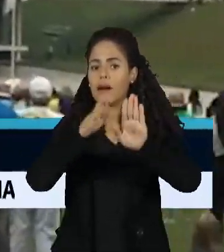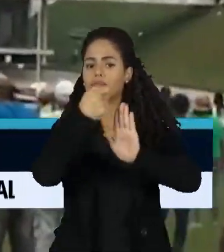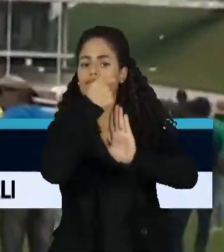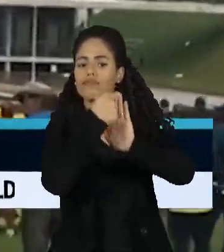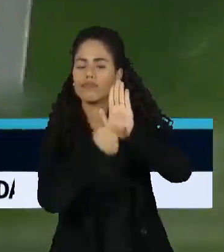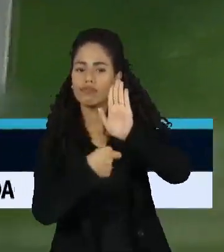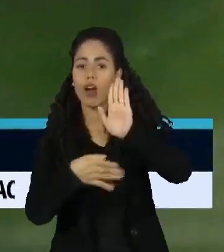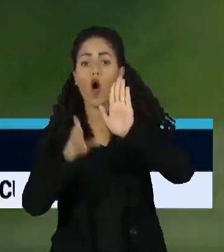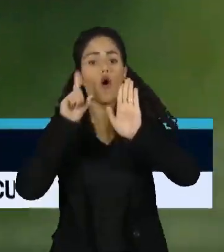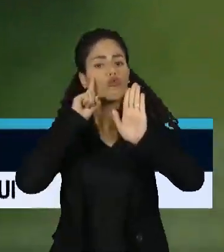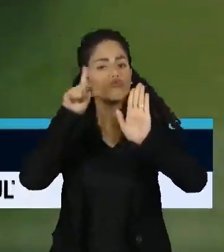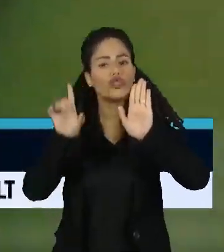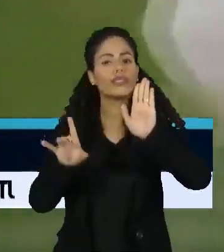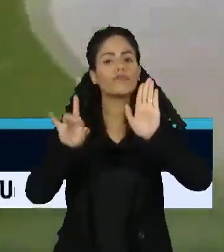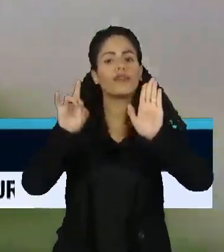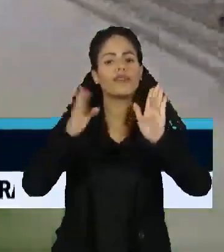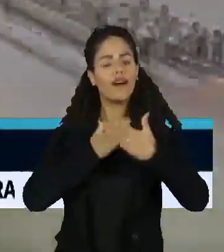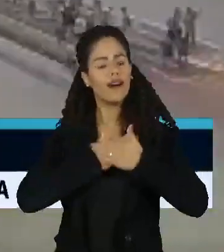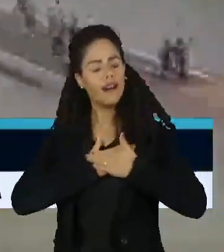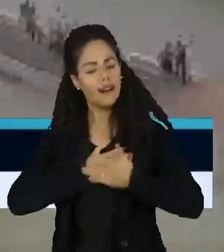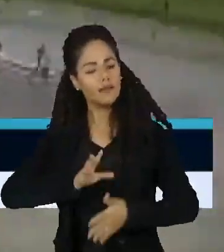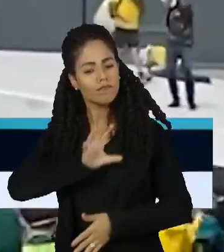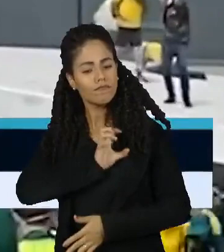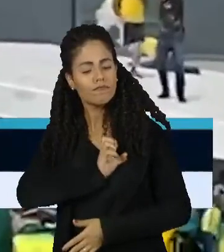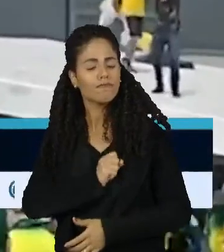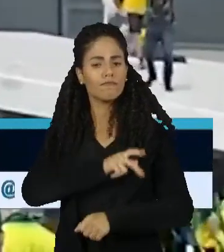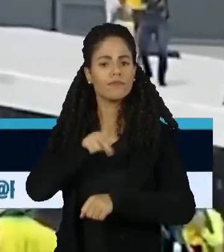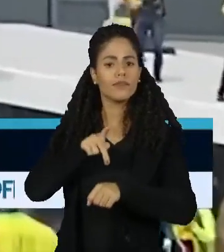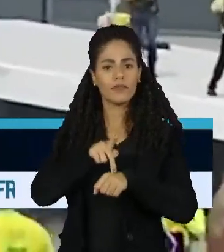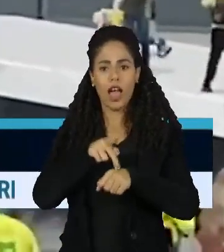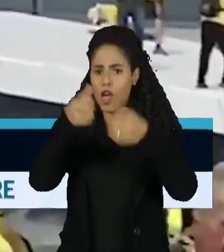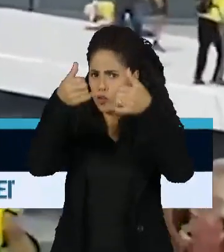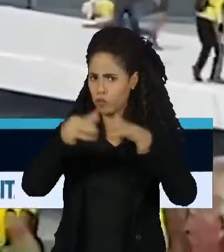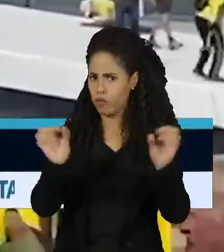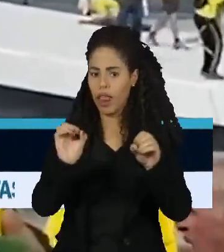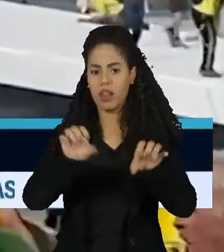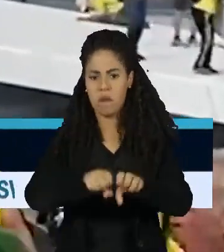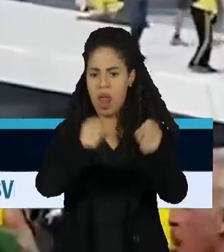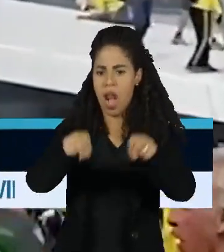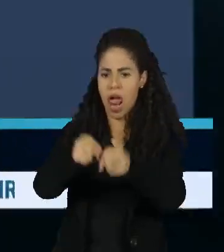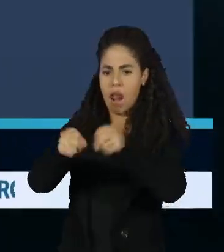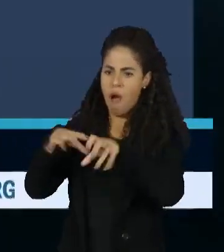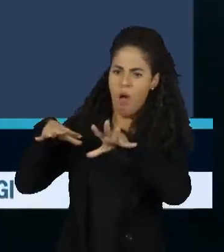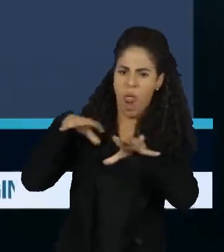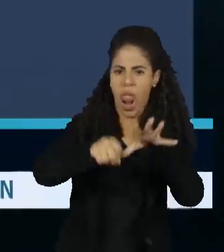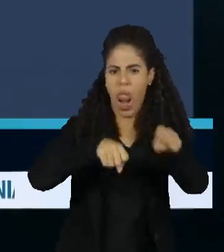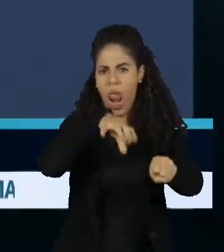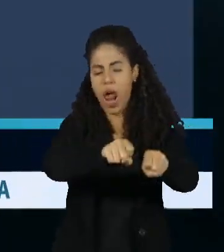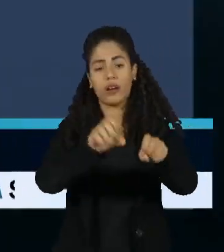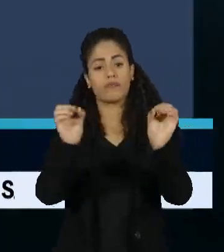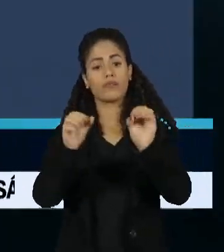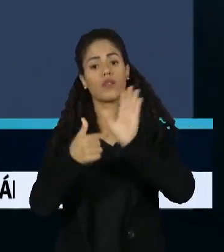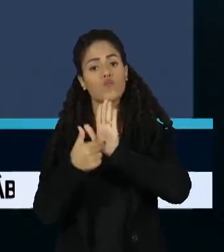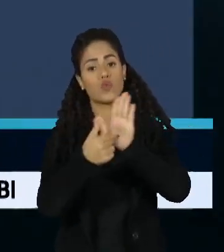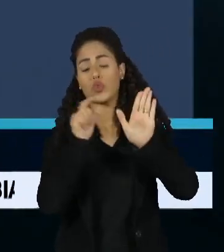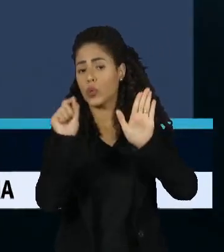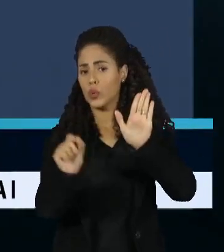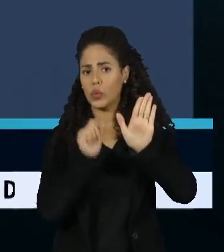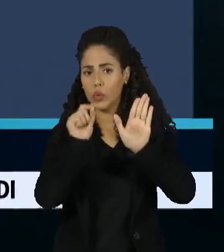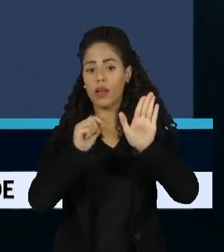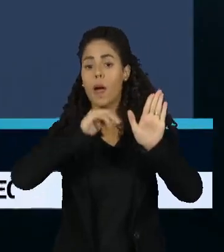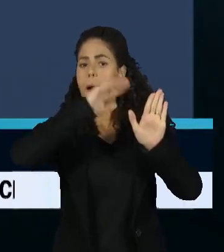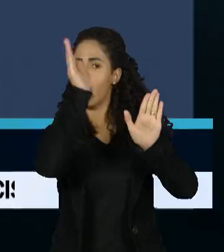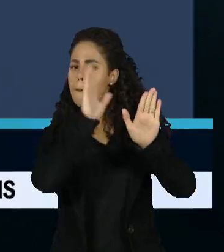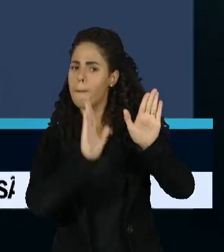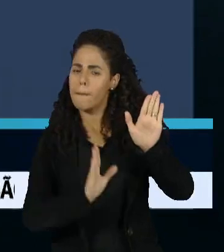origem ao dia do patriota, não há menção aos ataques à praça dos três poderes, apenas a argumentação de que o